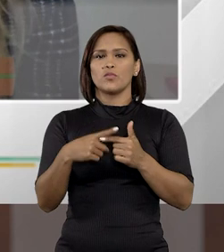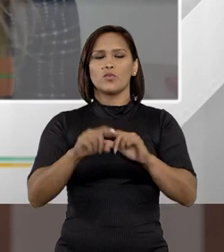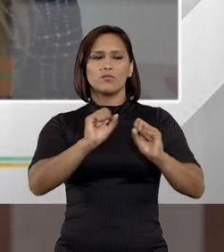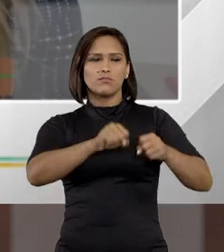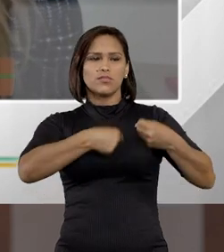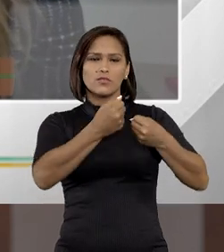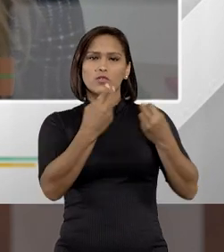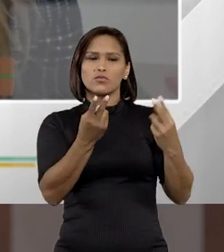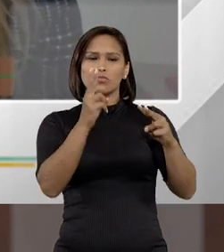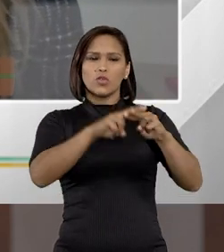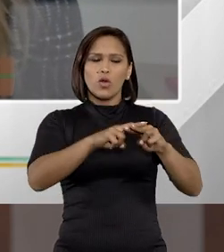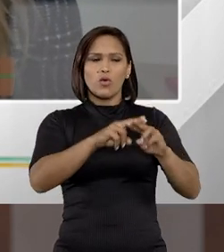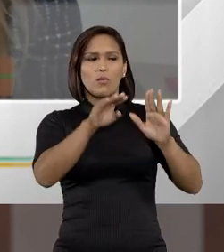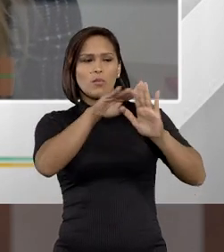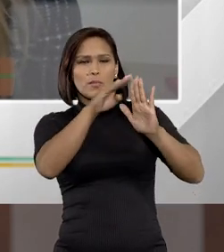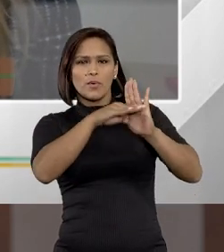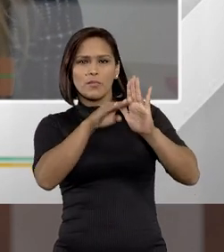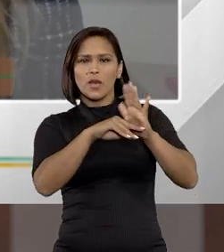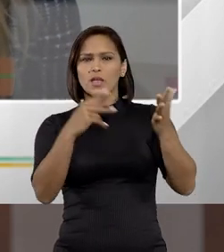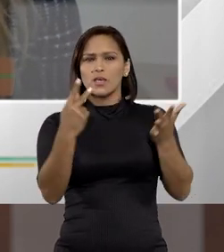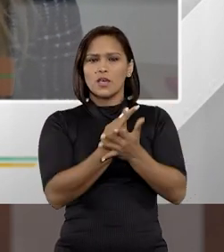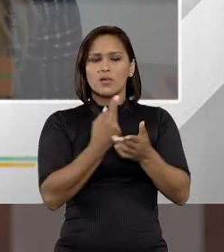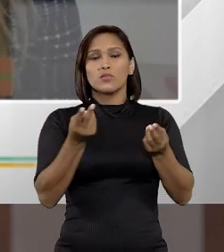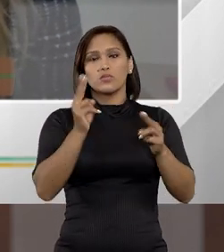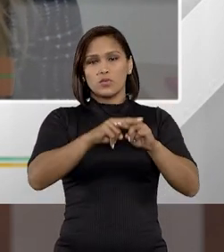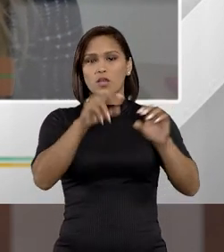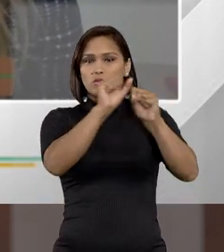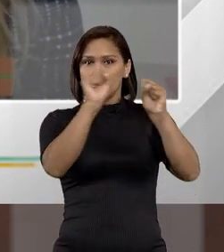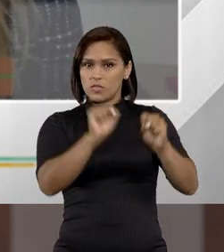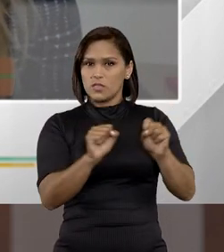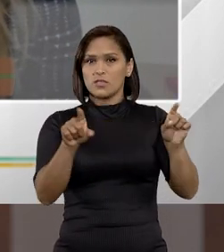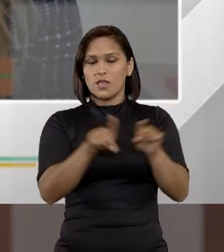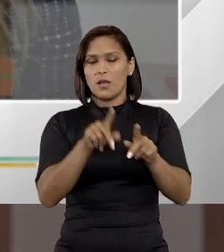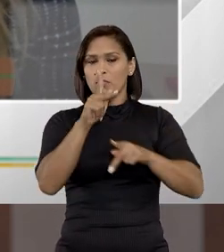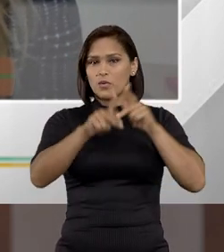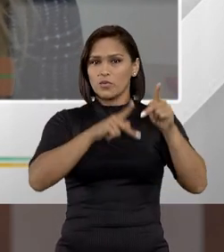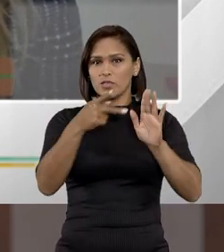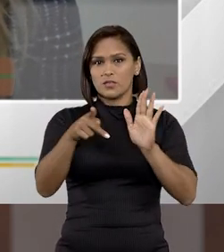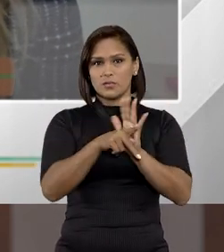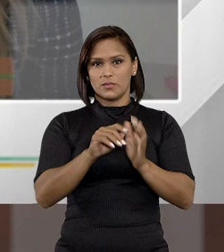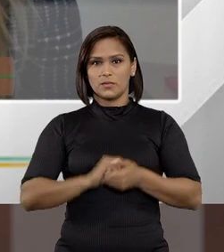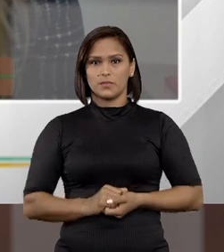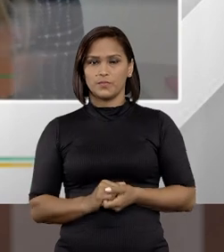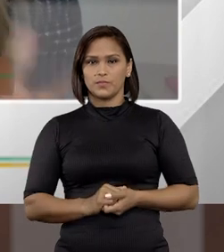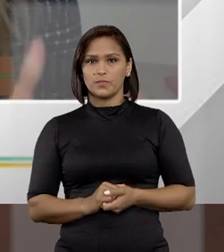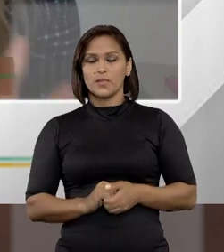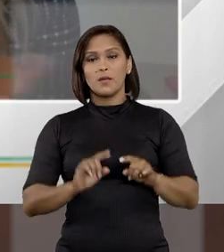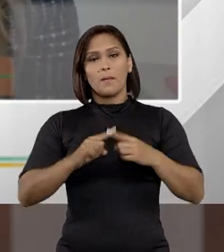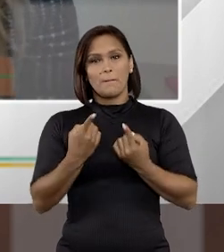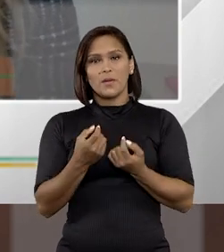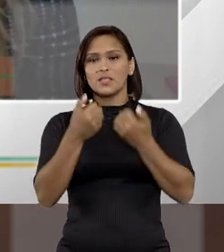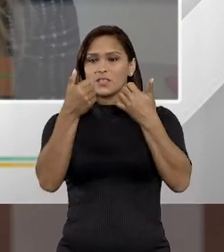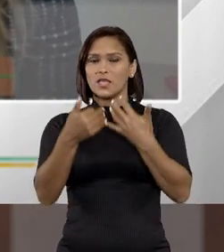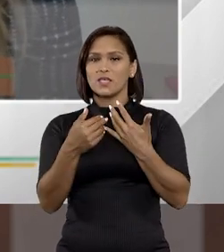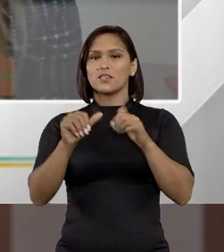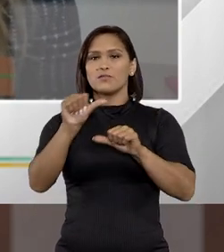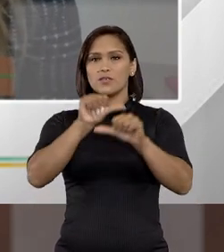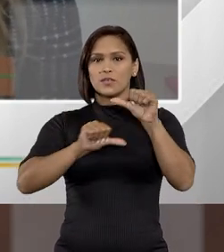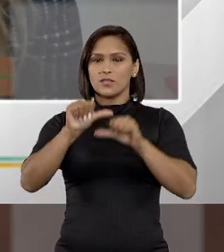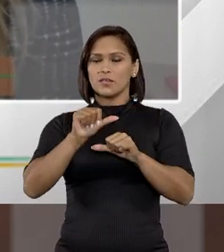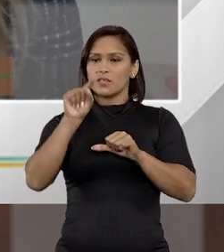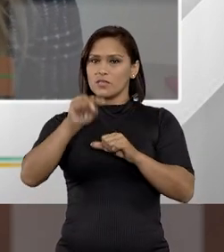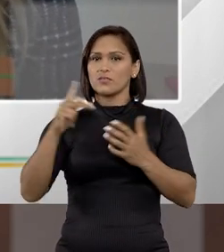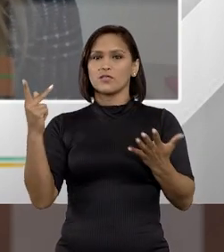justamente por força ali de todas as conjunturas que cercam, né, justamente a população prisional. Mas, enfim, essa foi uma